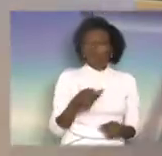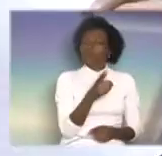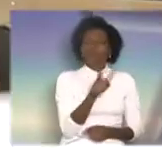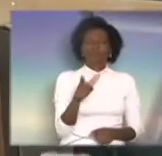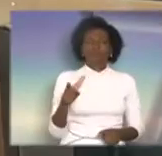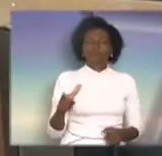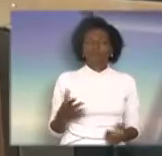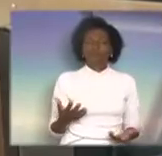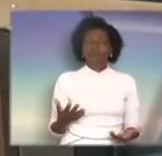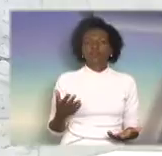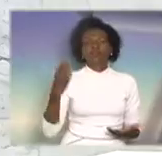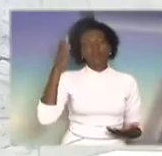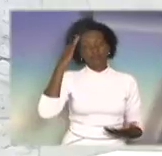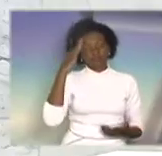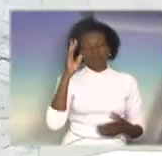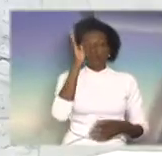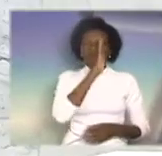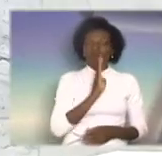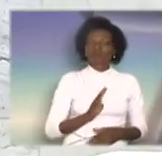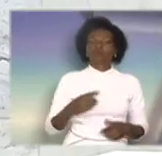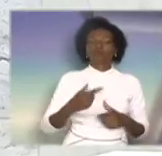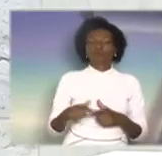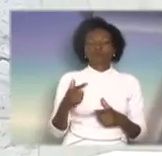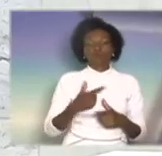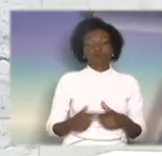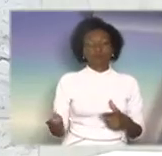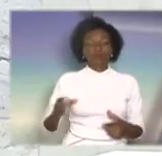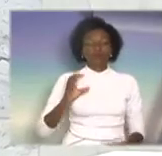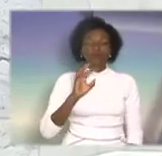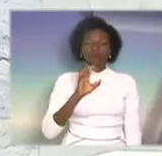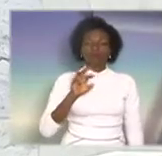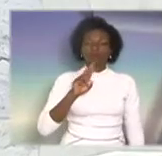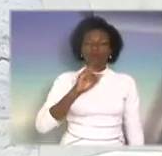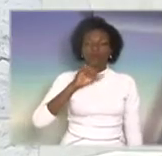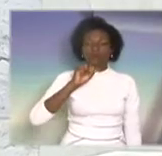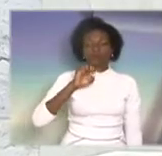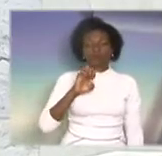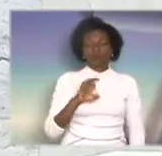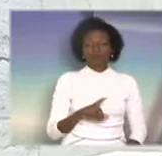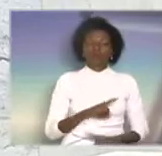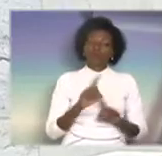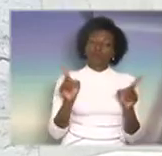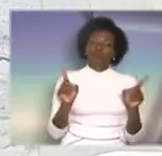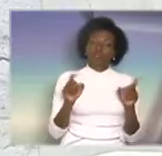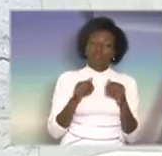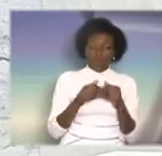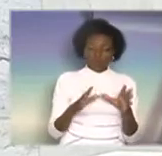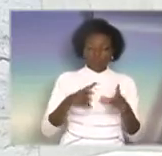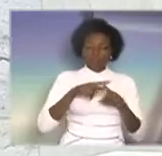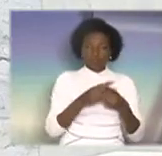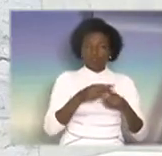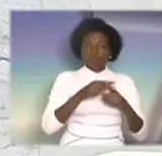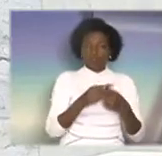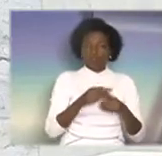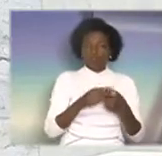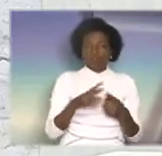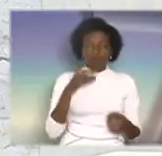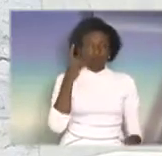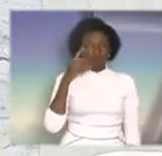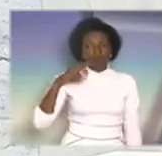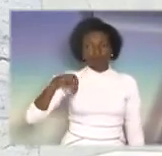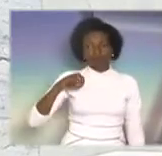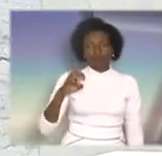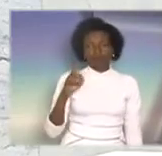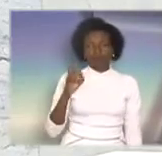do problema financeiro do Brasil, nós sabemos da crise, mas eu creio que, se essa reforma foi iniciada, deputado Carlos Néder, se